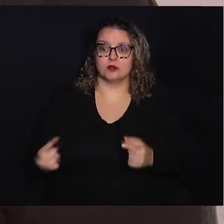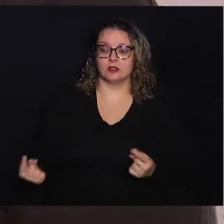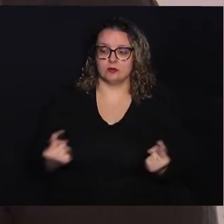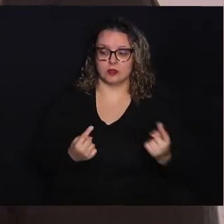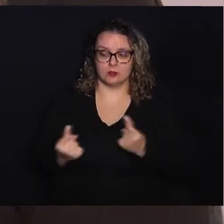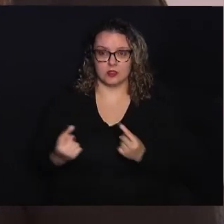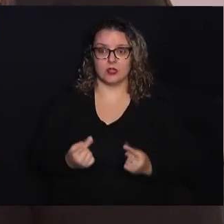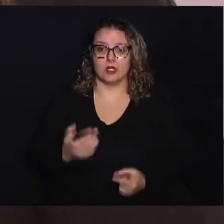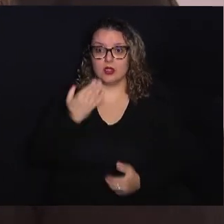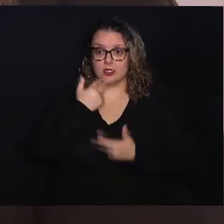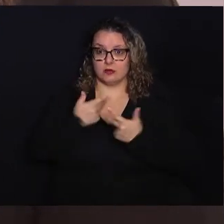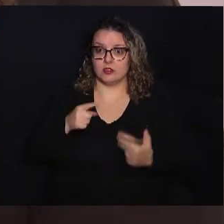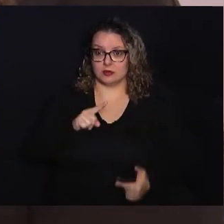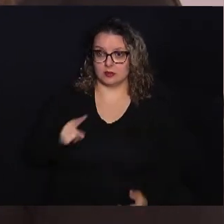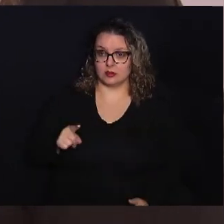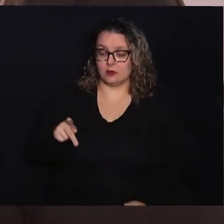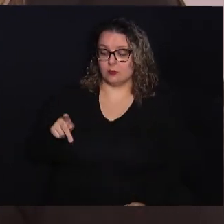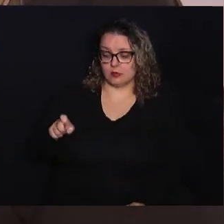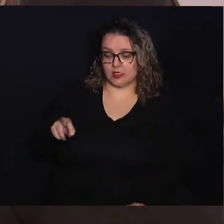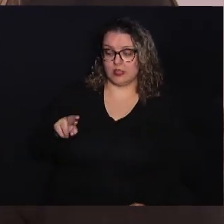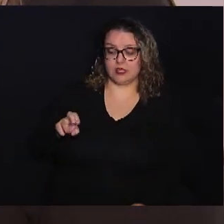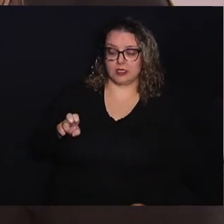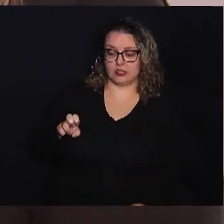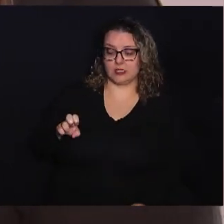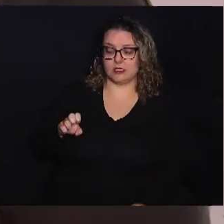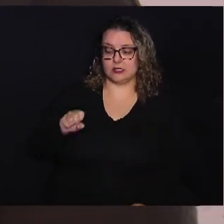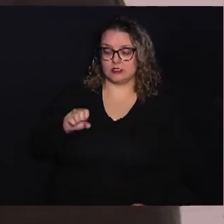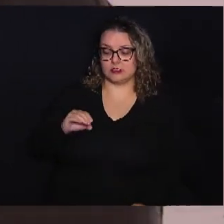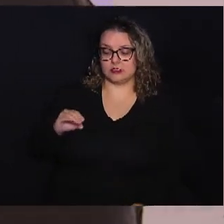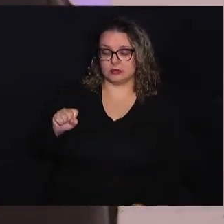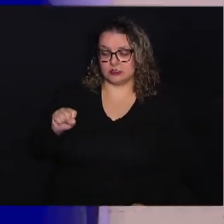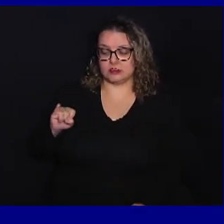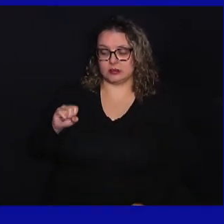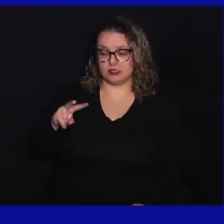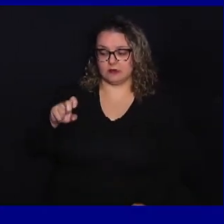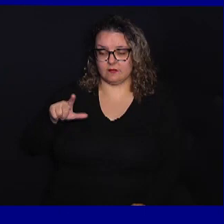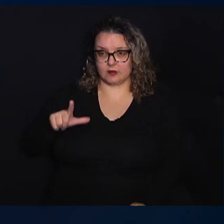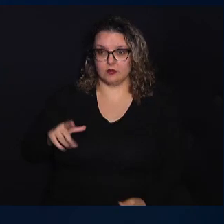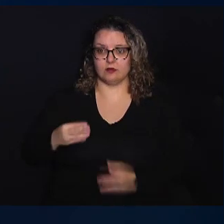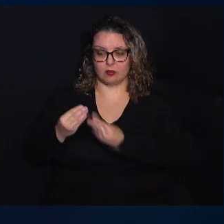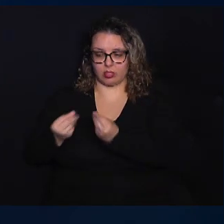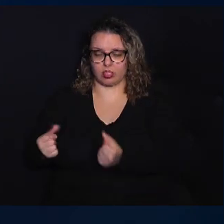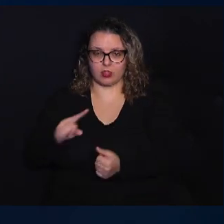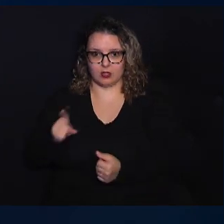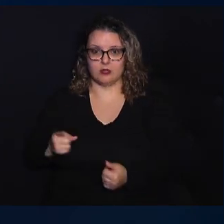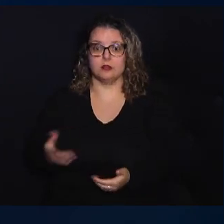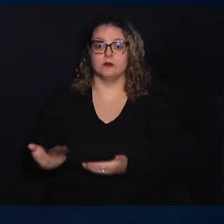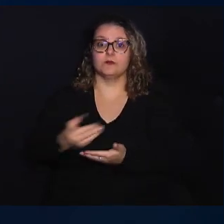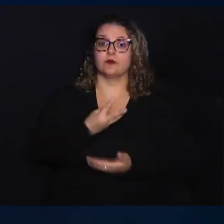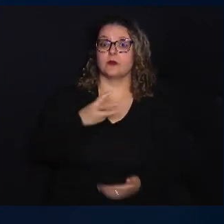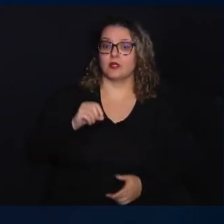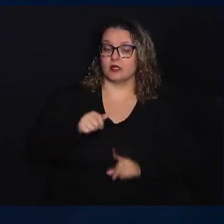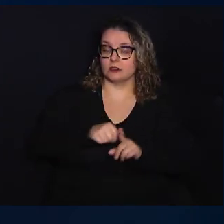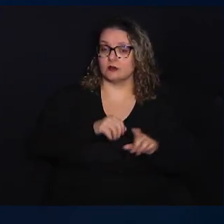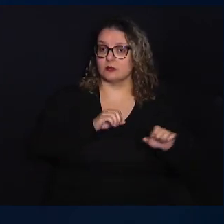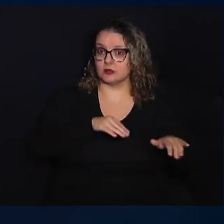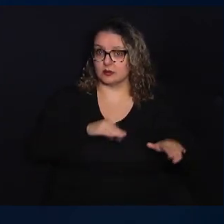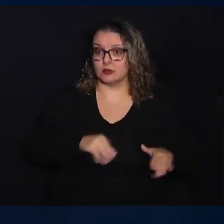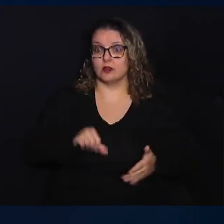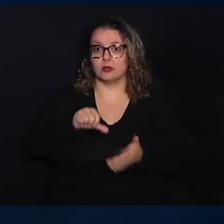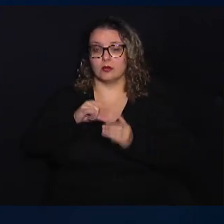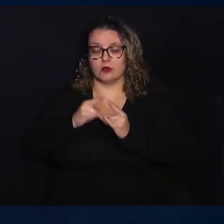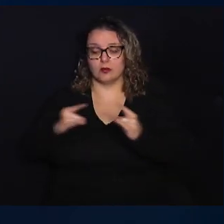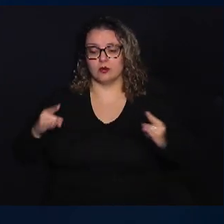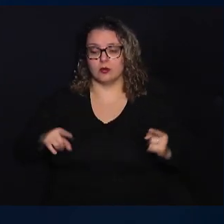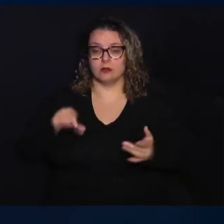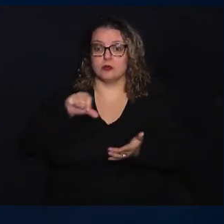contribuir com a campanha e estaremos arrecadando até dia 30 de setembro O galpão e a unidade do SESC Campinas ficam